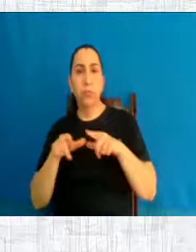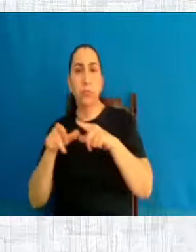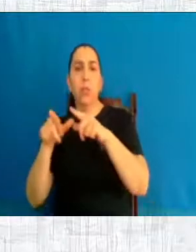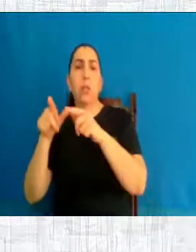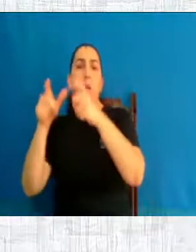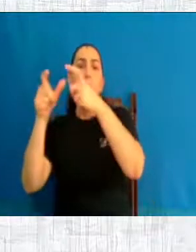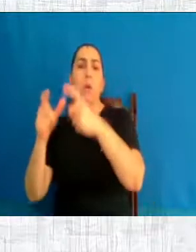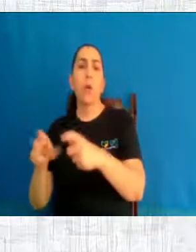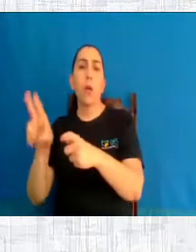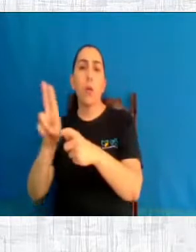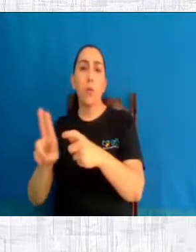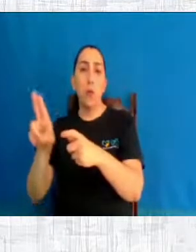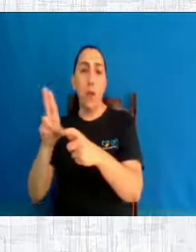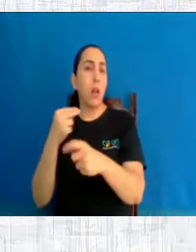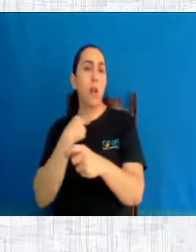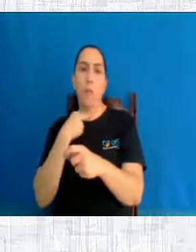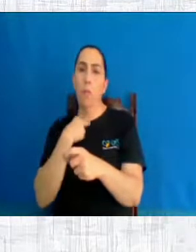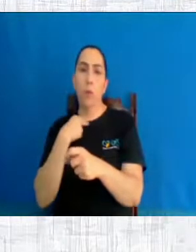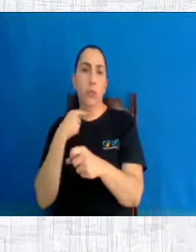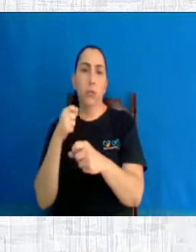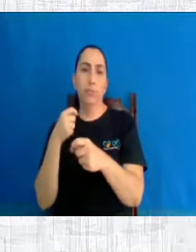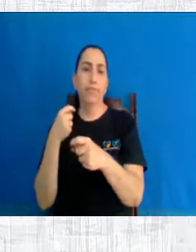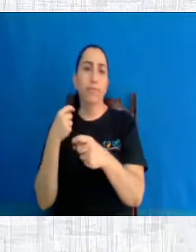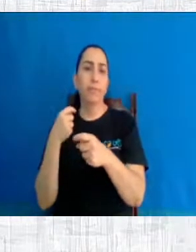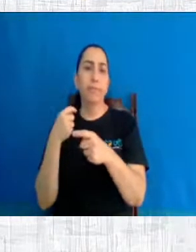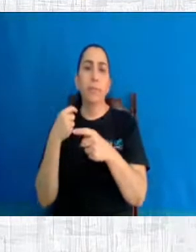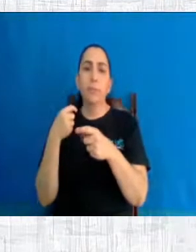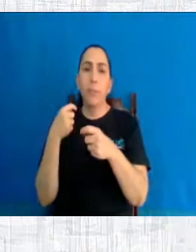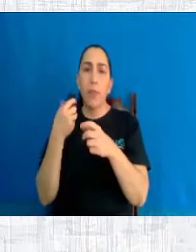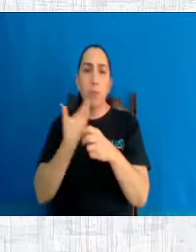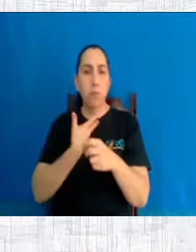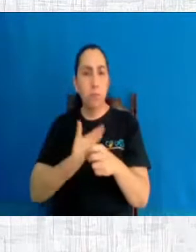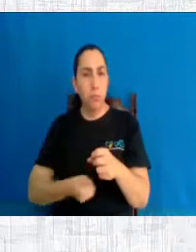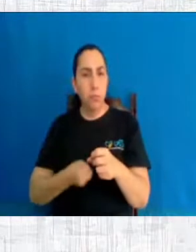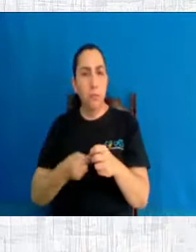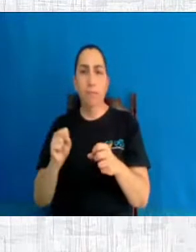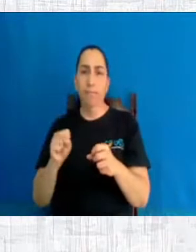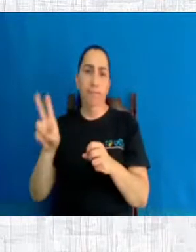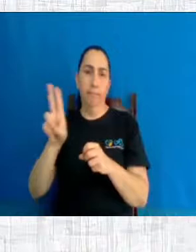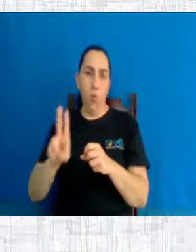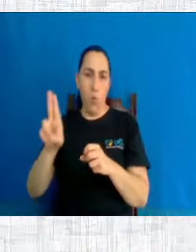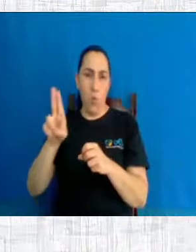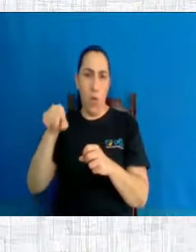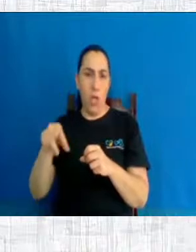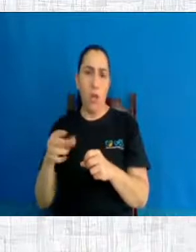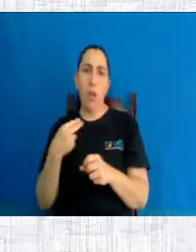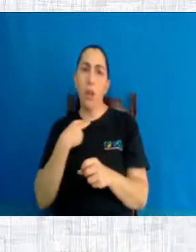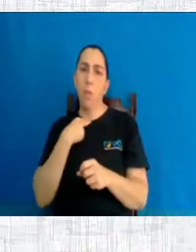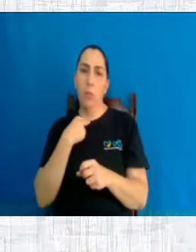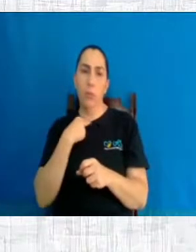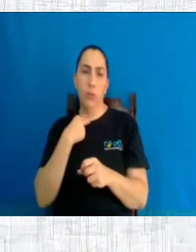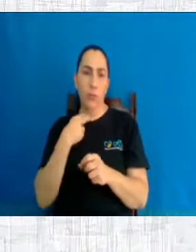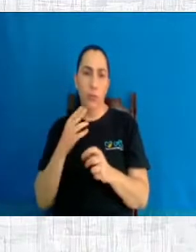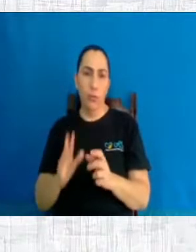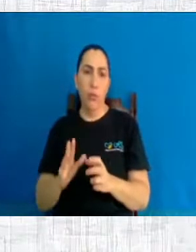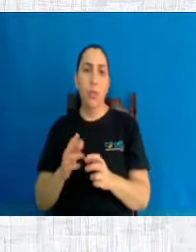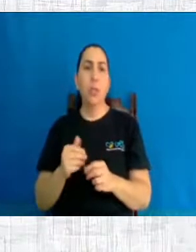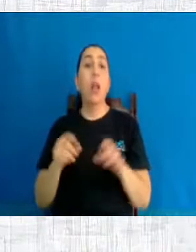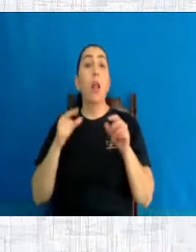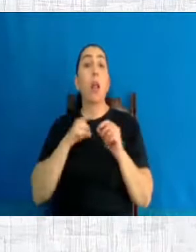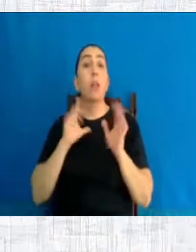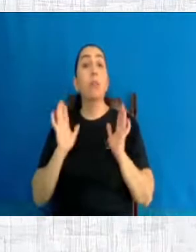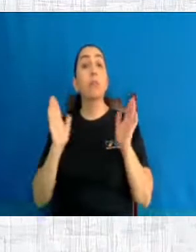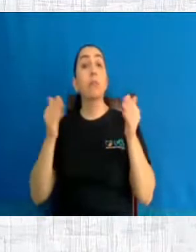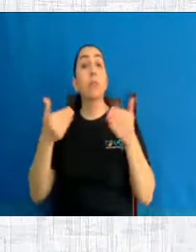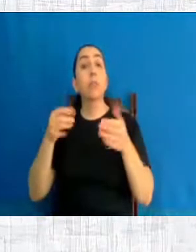Eles divulgavam que havia 33 mil abortos por ano, que é um país pequenininho, Uruguai. Mas o especialista Elard Coca estimava